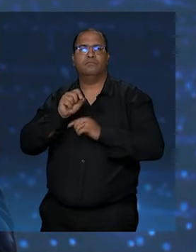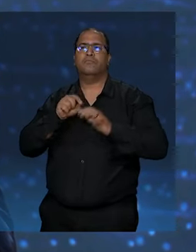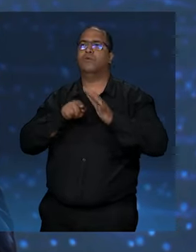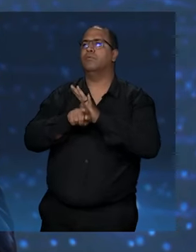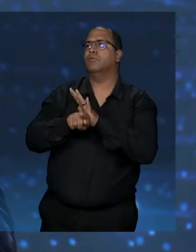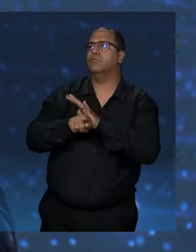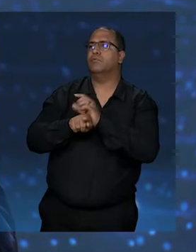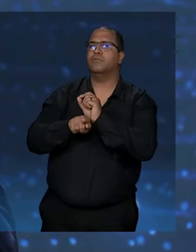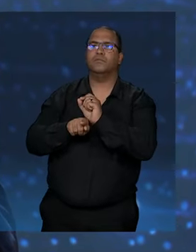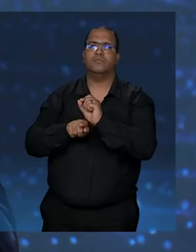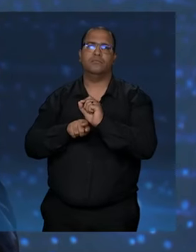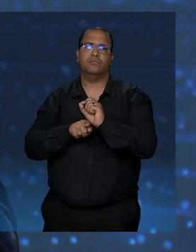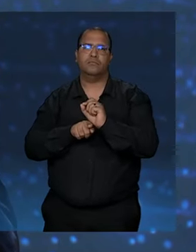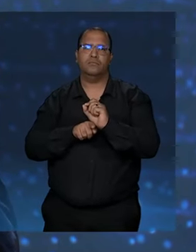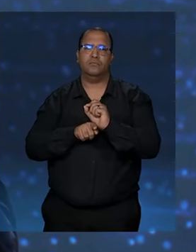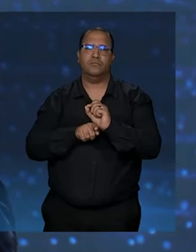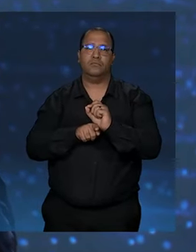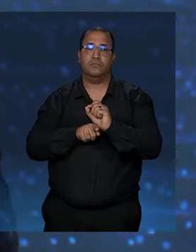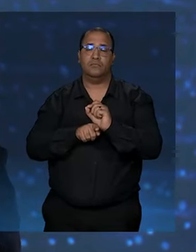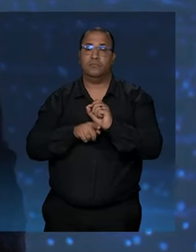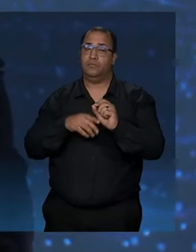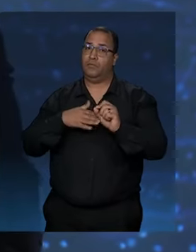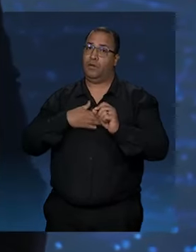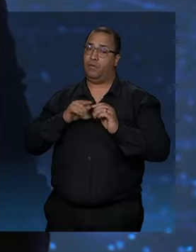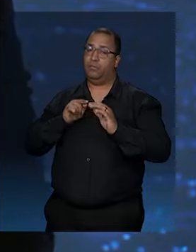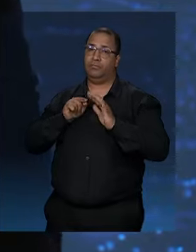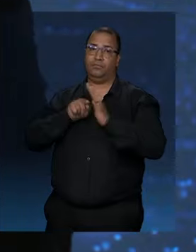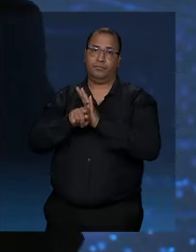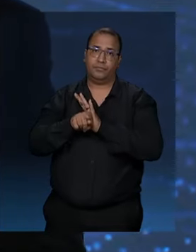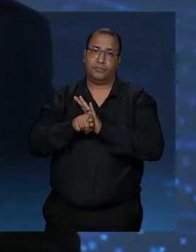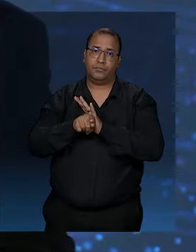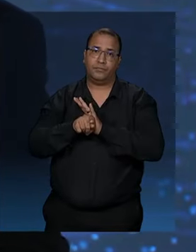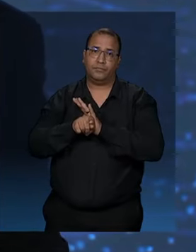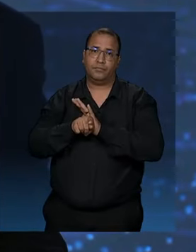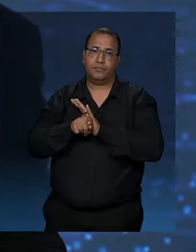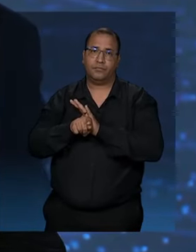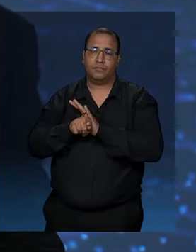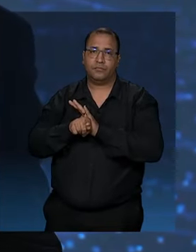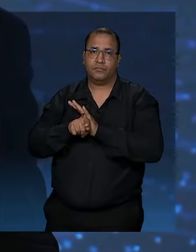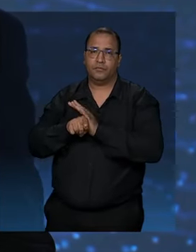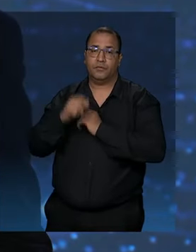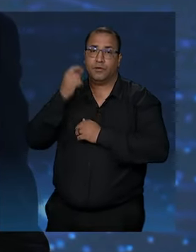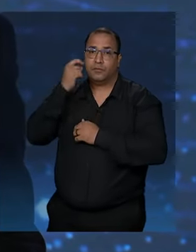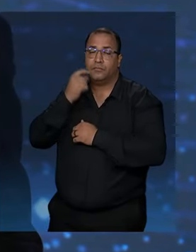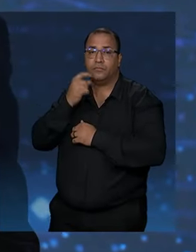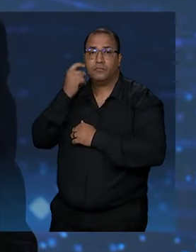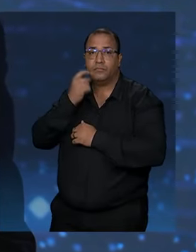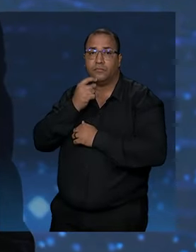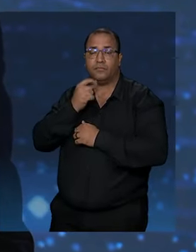pergunta, candidato? A minha pergunta é para o Ricardo Nunes.